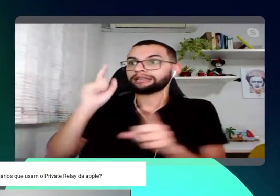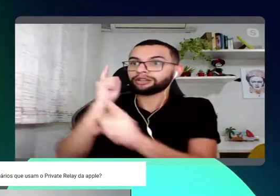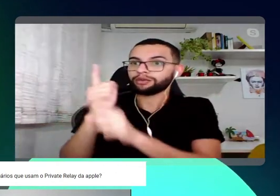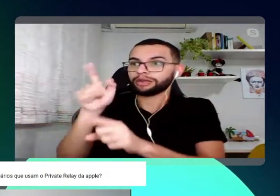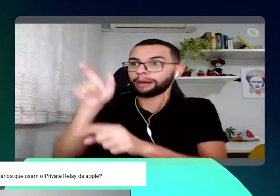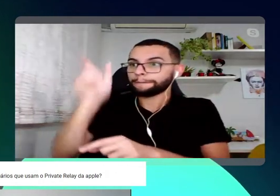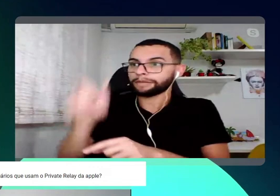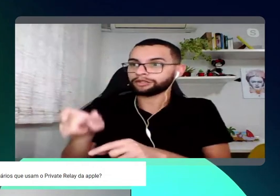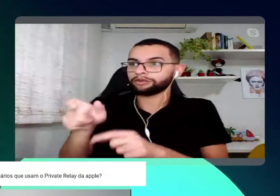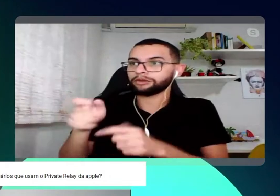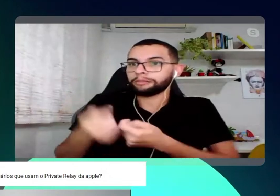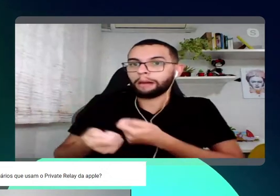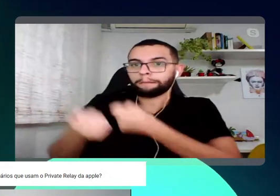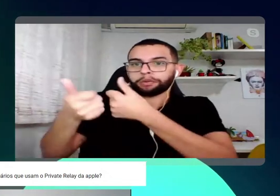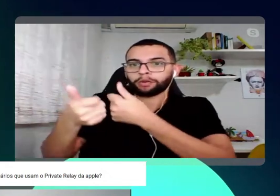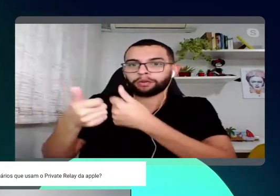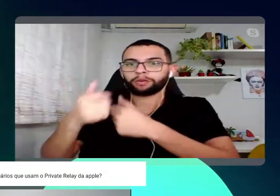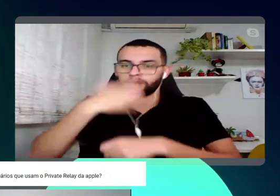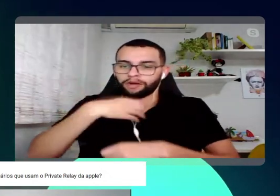Acho que é isso que muda.